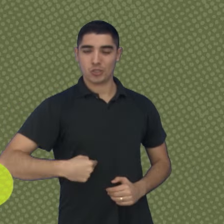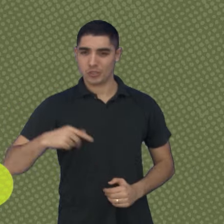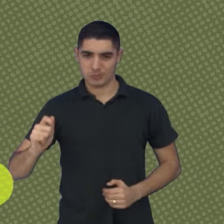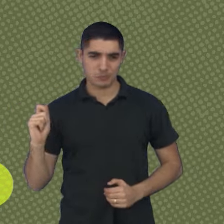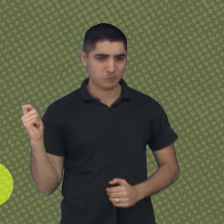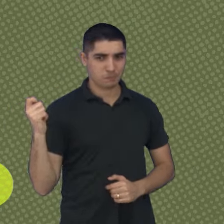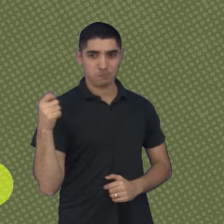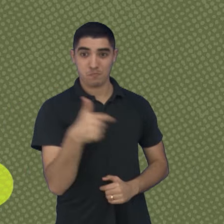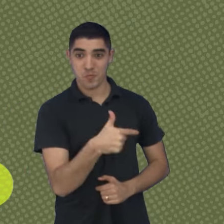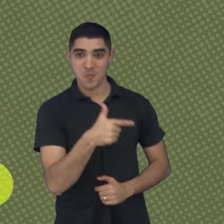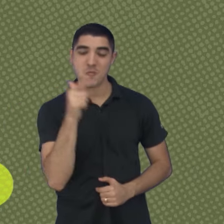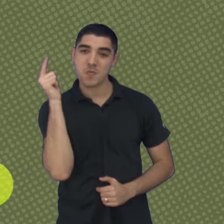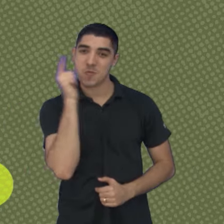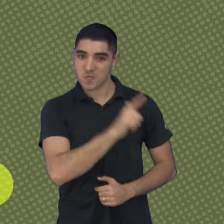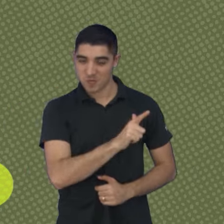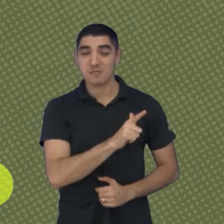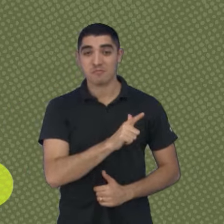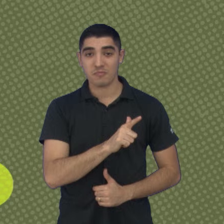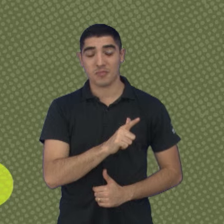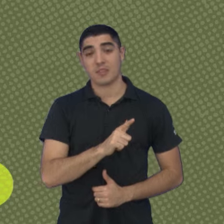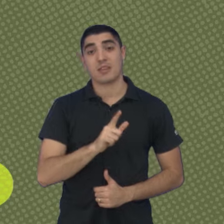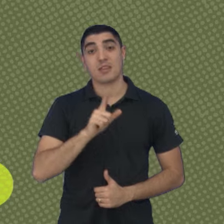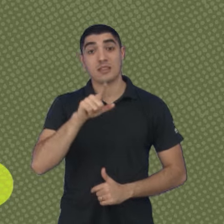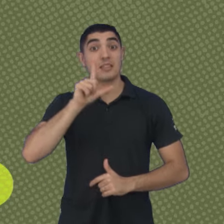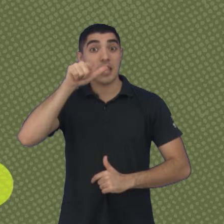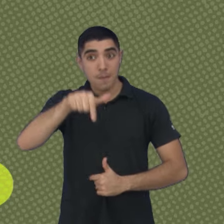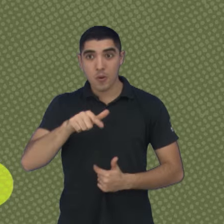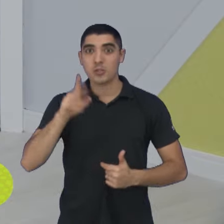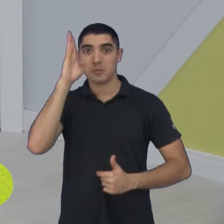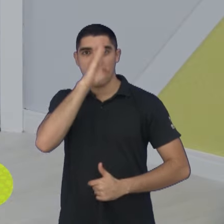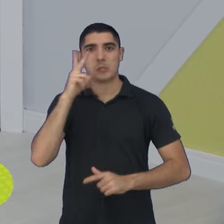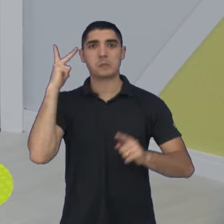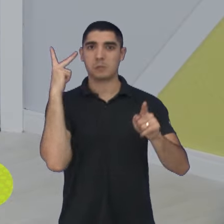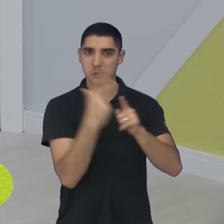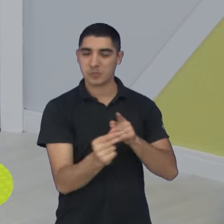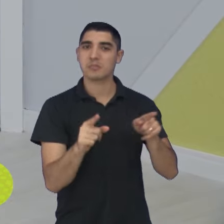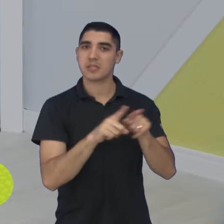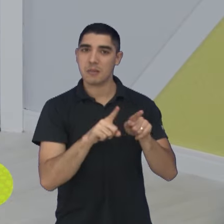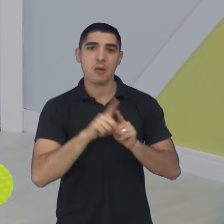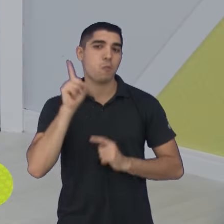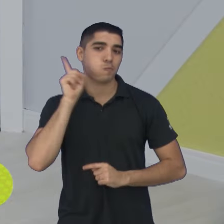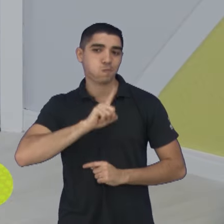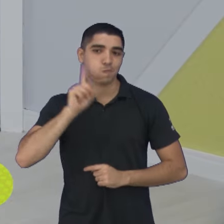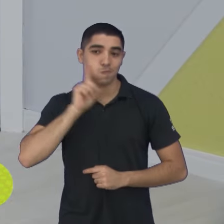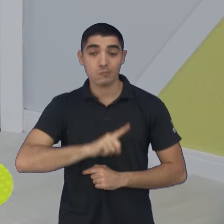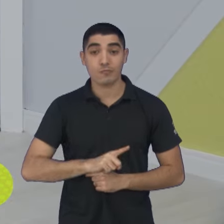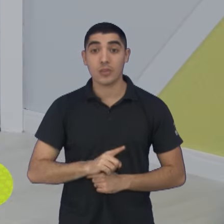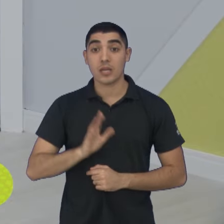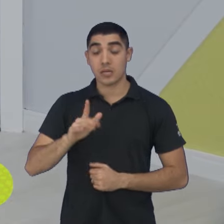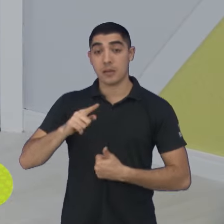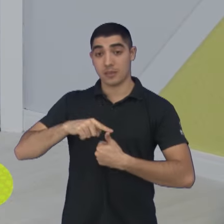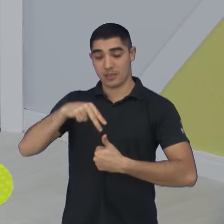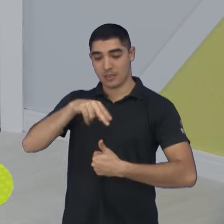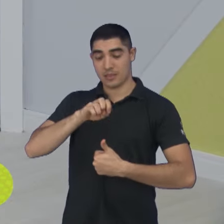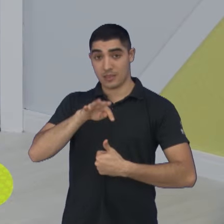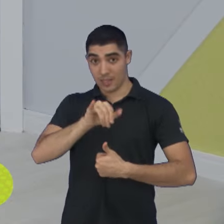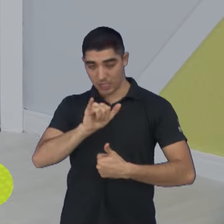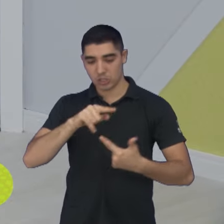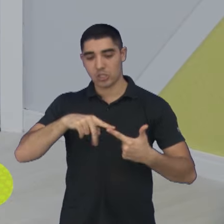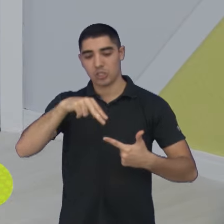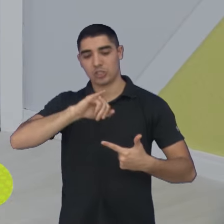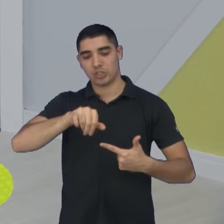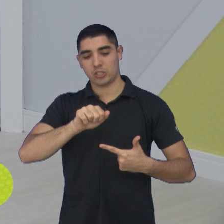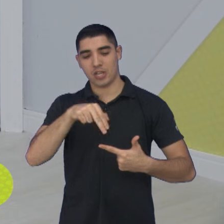e na semifinal eliminar nada mais nada menos que os Estados Unidos. presenças confirmadas, Magic Paula, Janete,